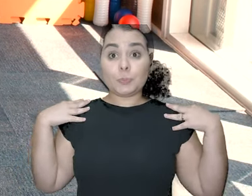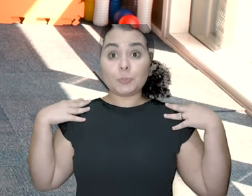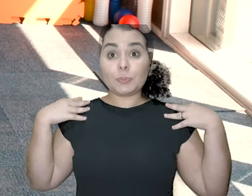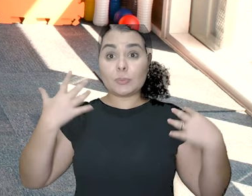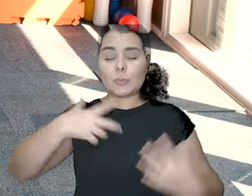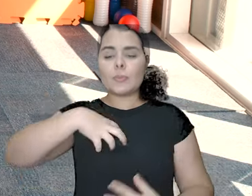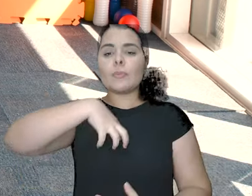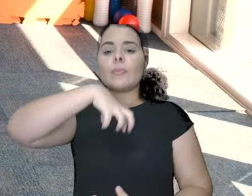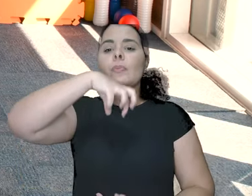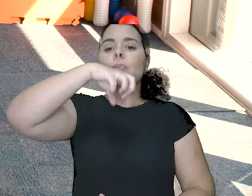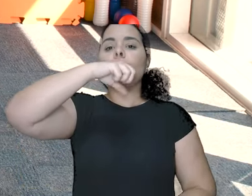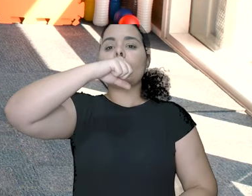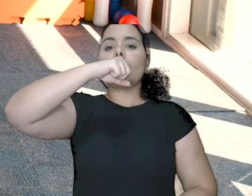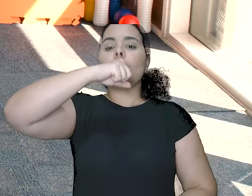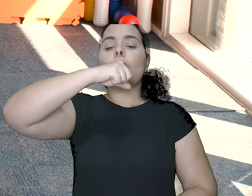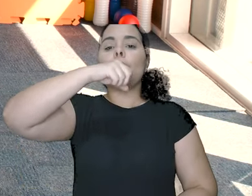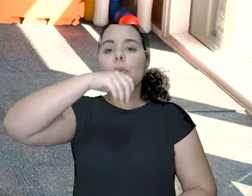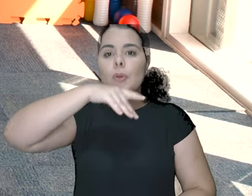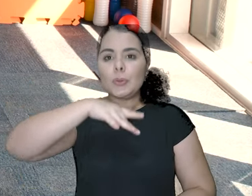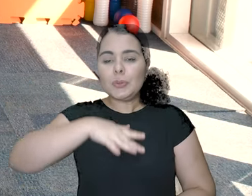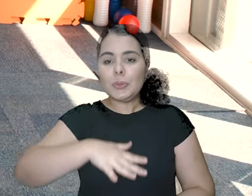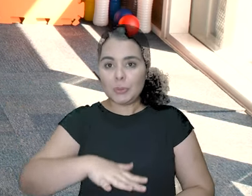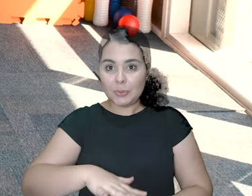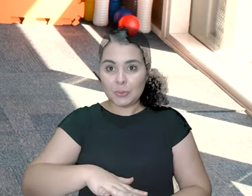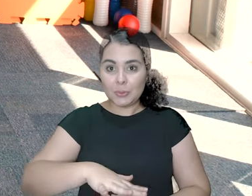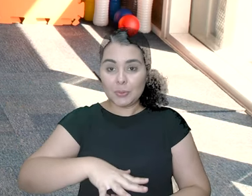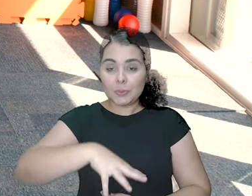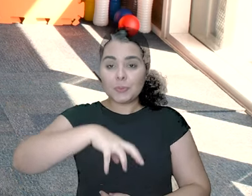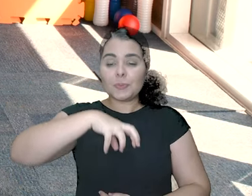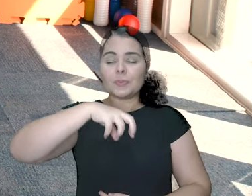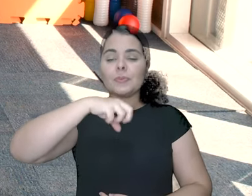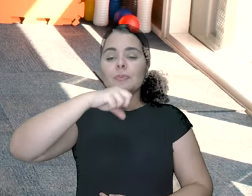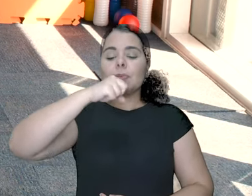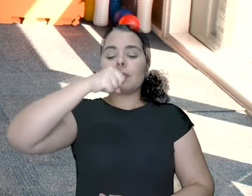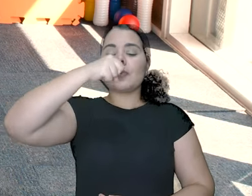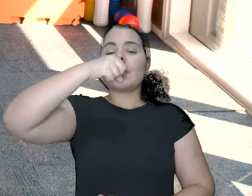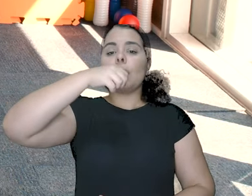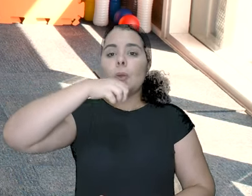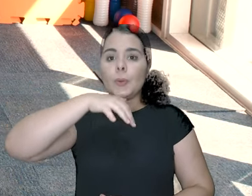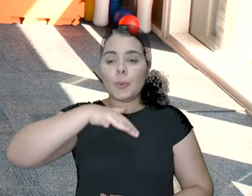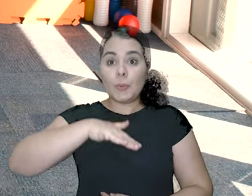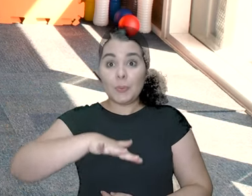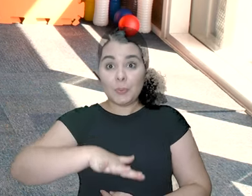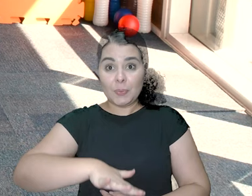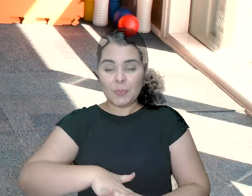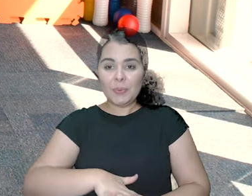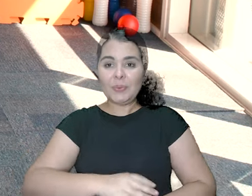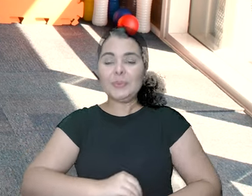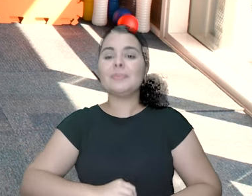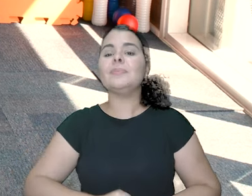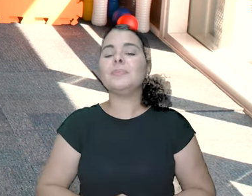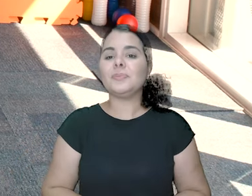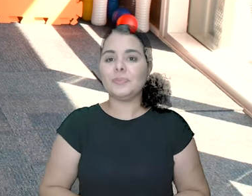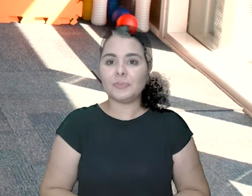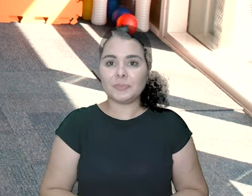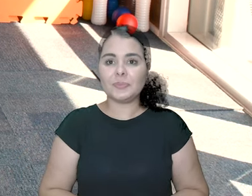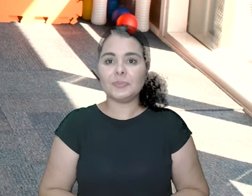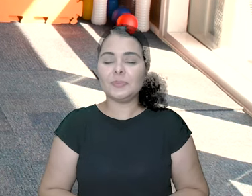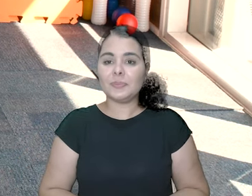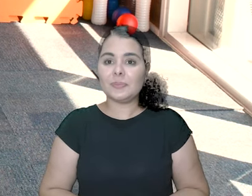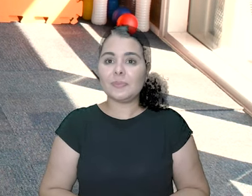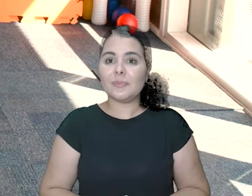bom? E solta o ar. Inspira. Solta o ar. Inspira.